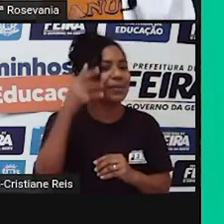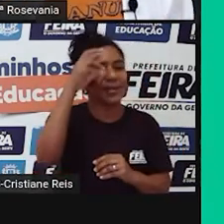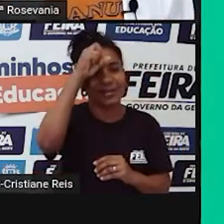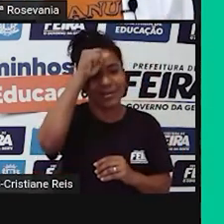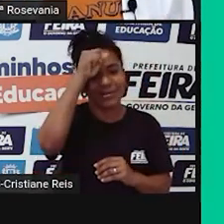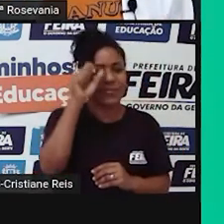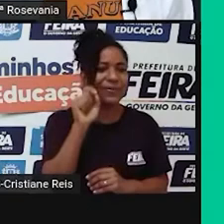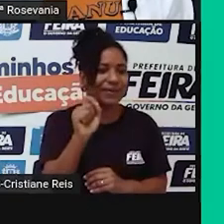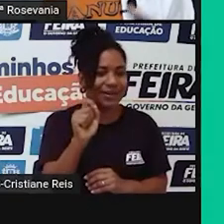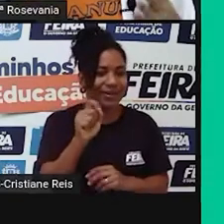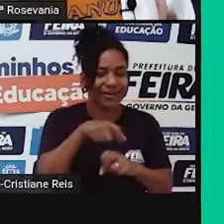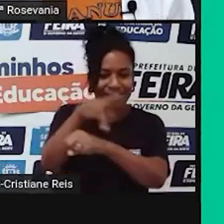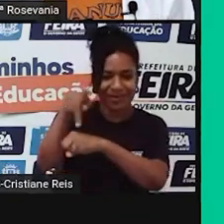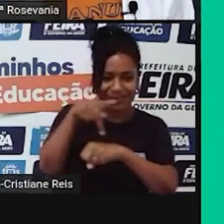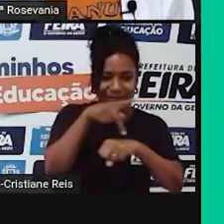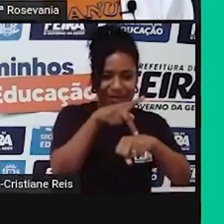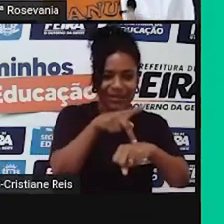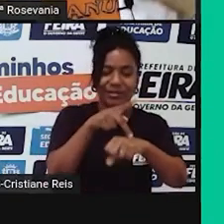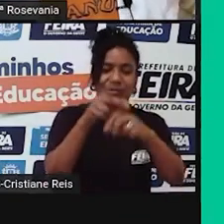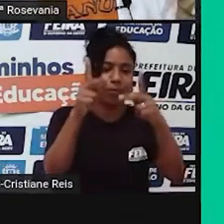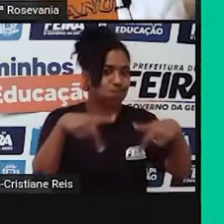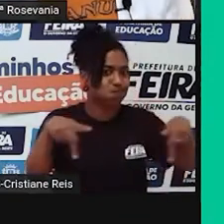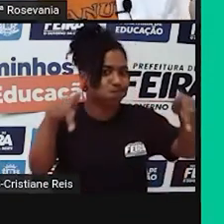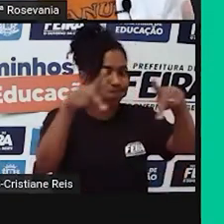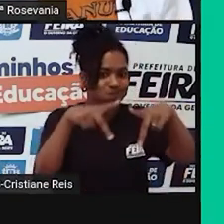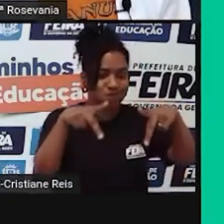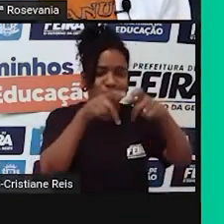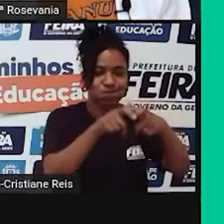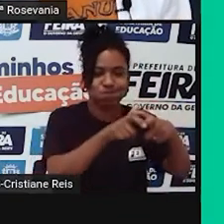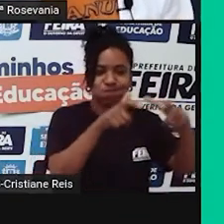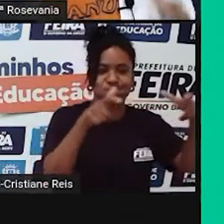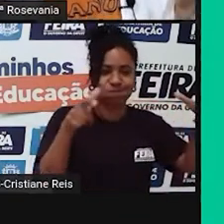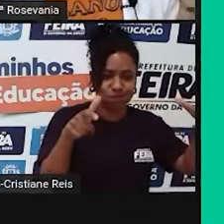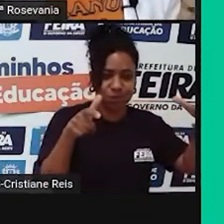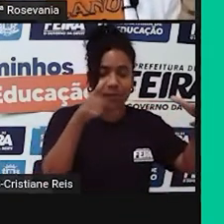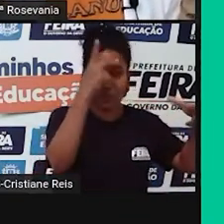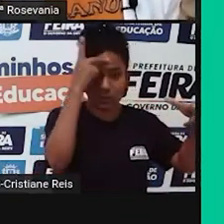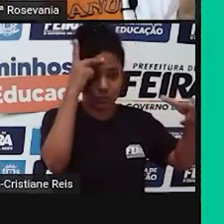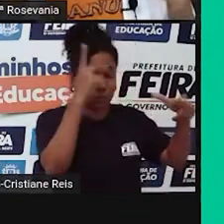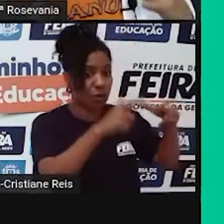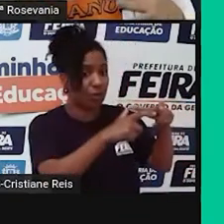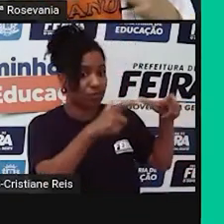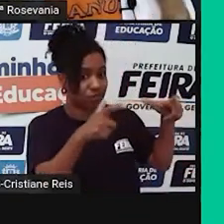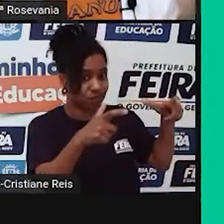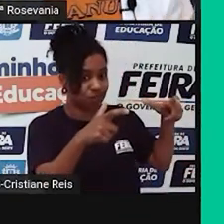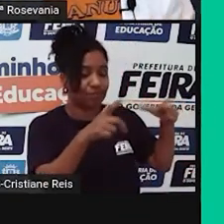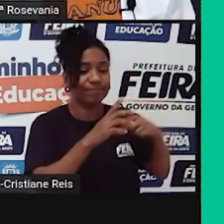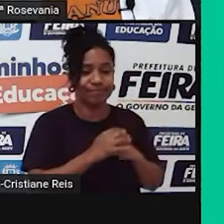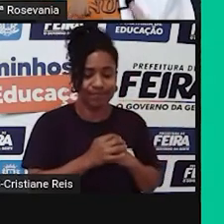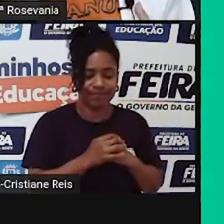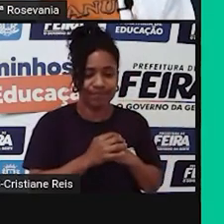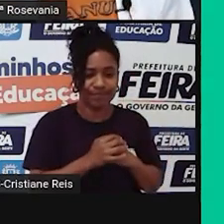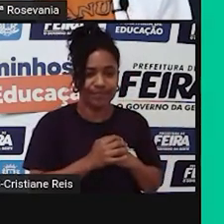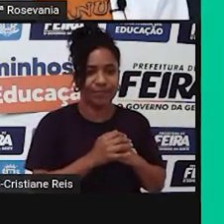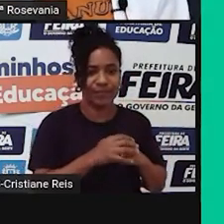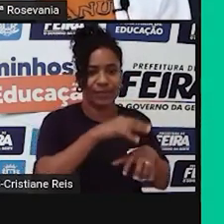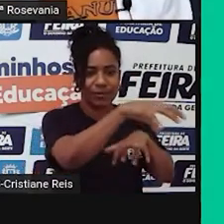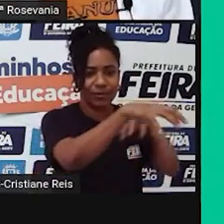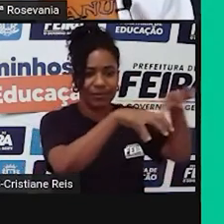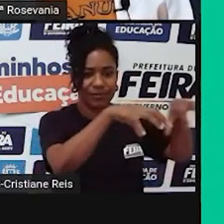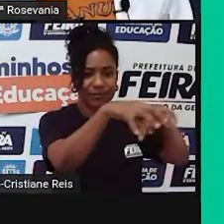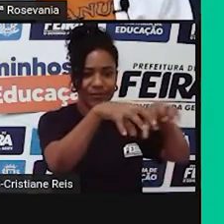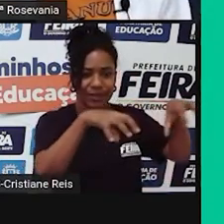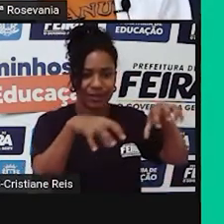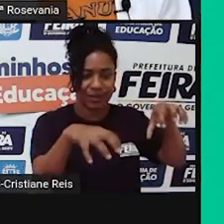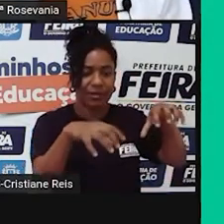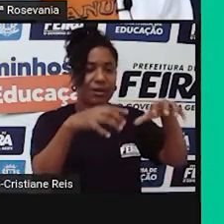nosso país, ele é um país populoso, ou seja, tem um grande número de habitantes, a gente tem uma distribuição mais no litoral, então